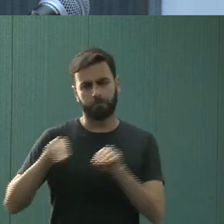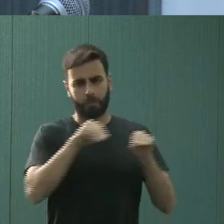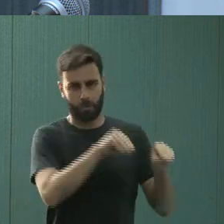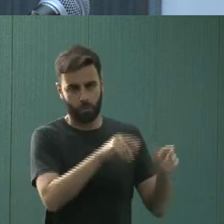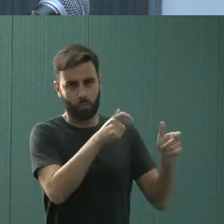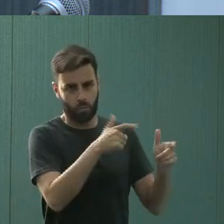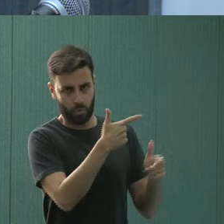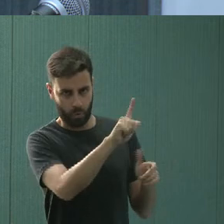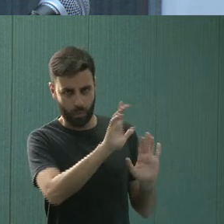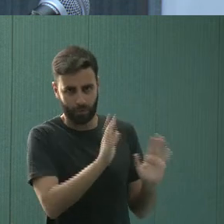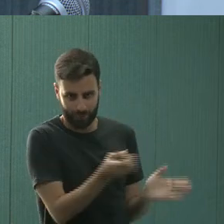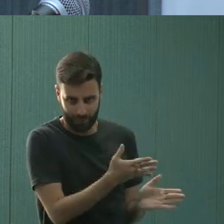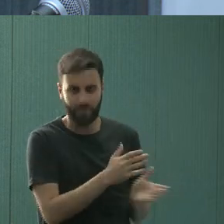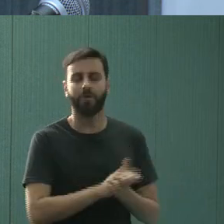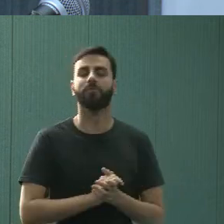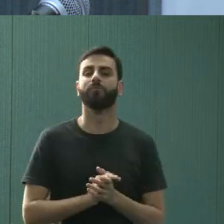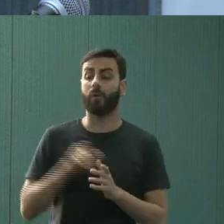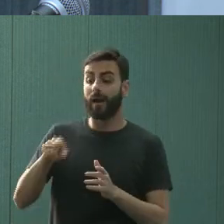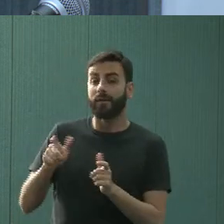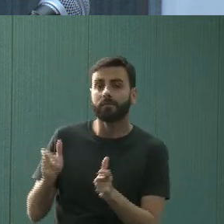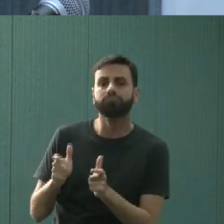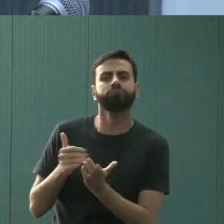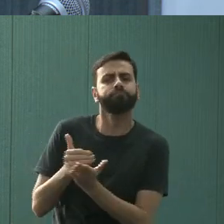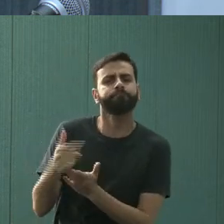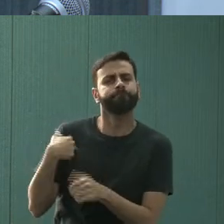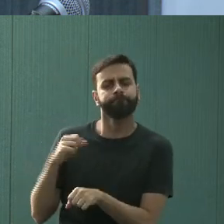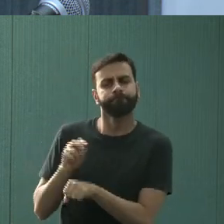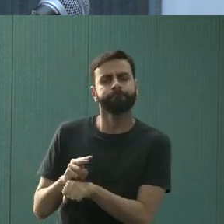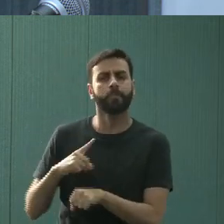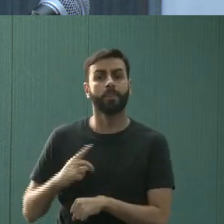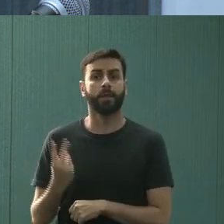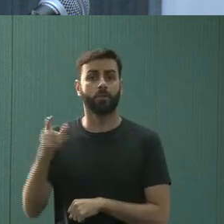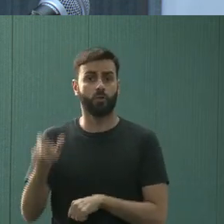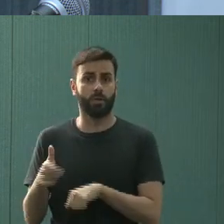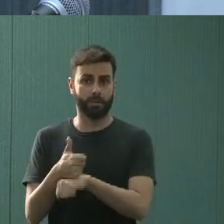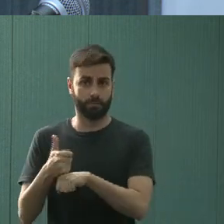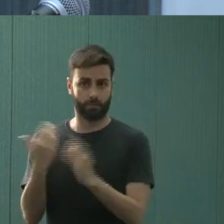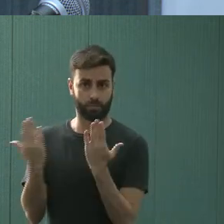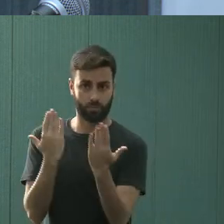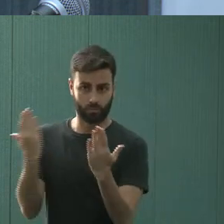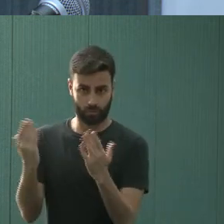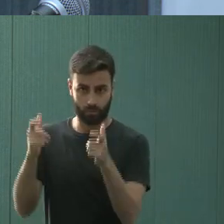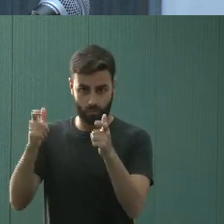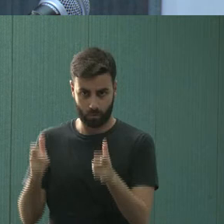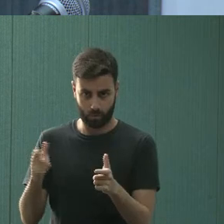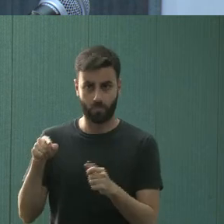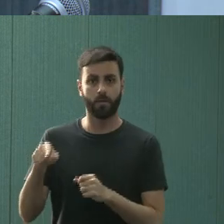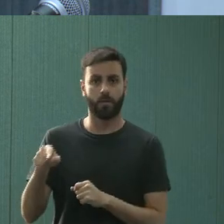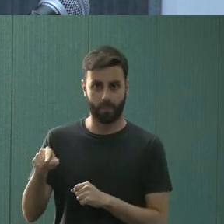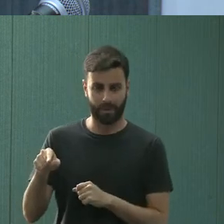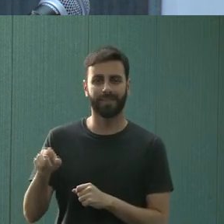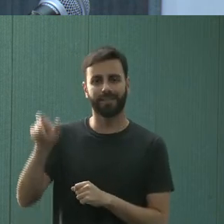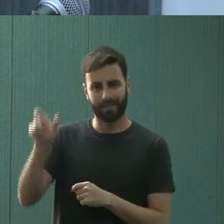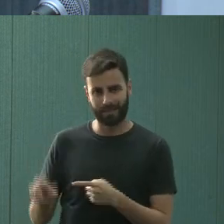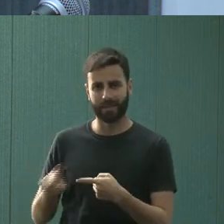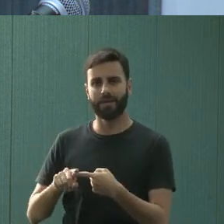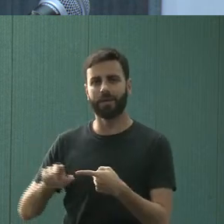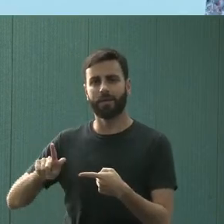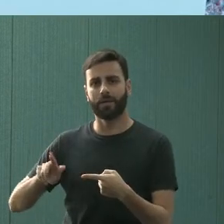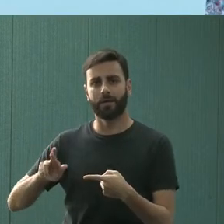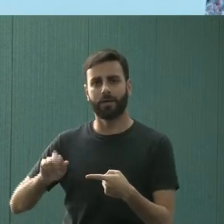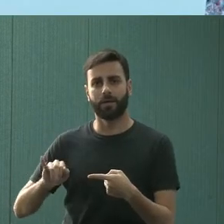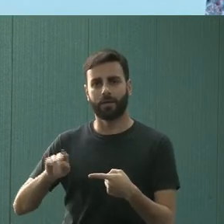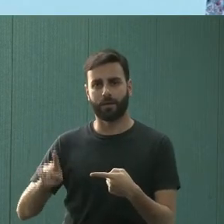E ali a gente começou, e no momento que eu entrei, haviam dois psicólogos no setor, era a Graziella e a Carmen,